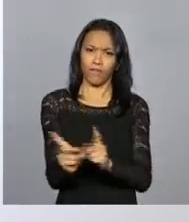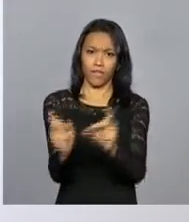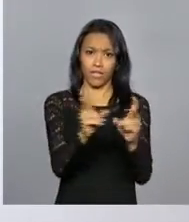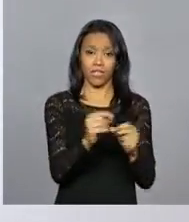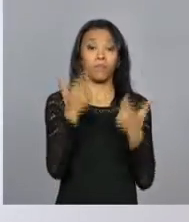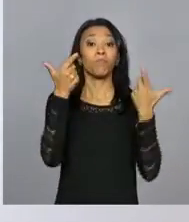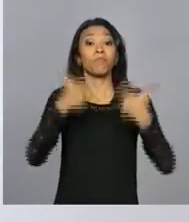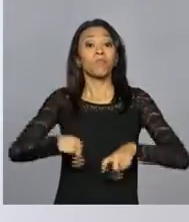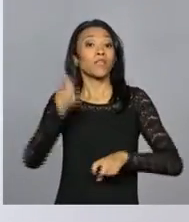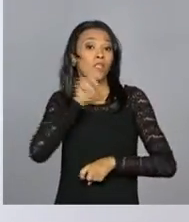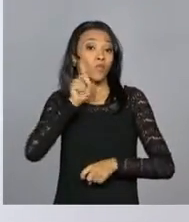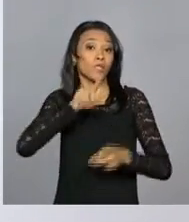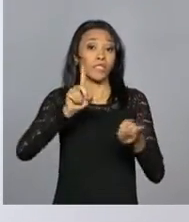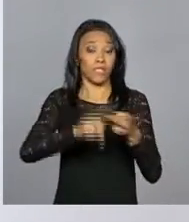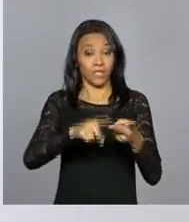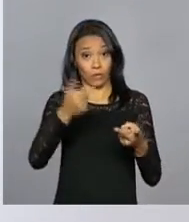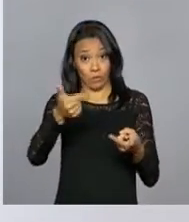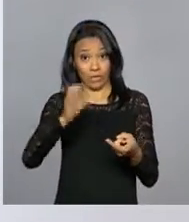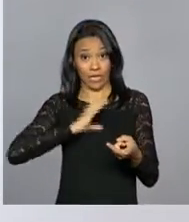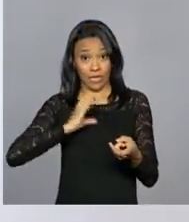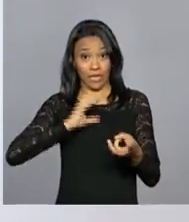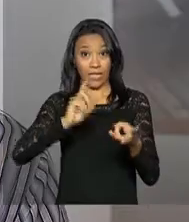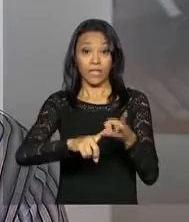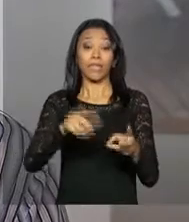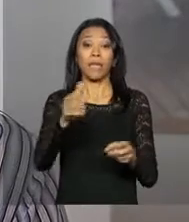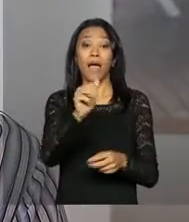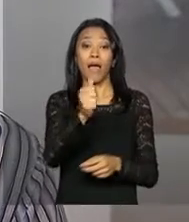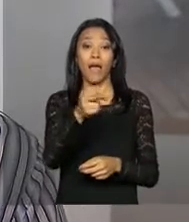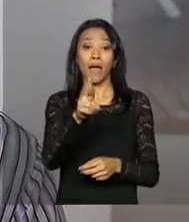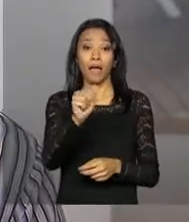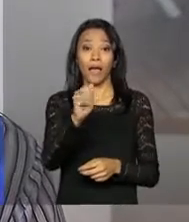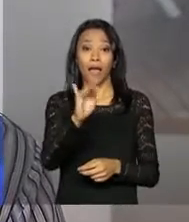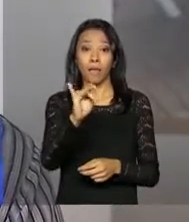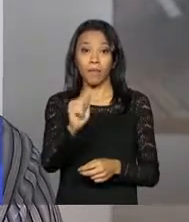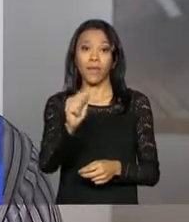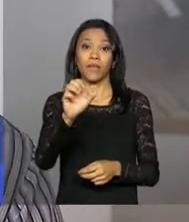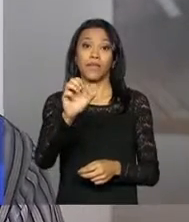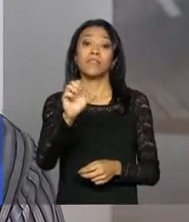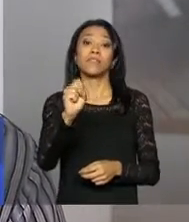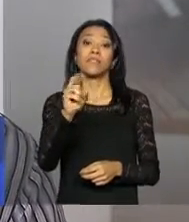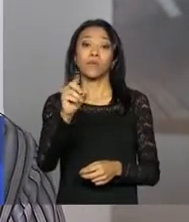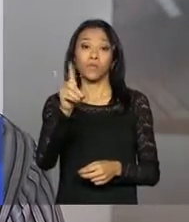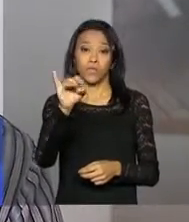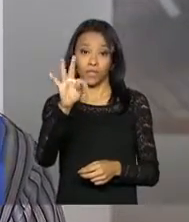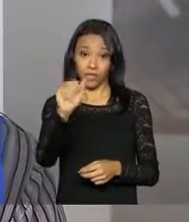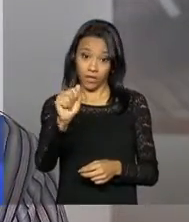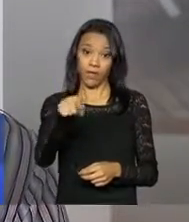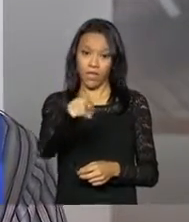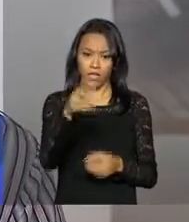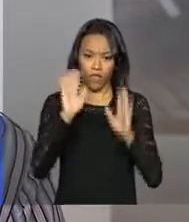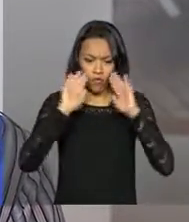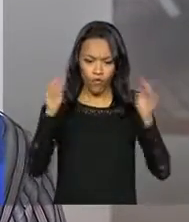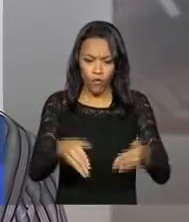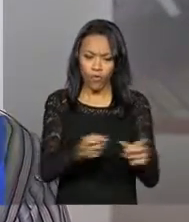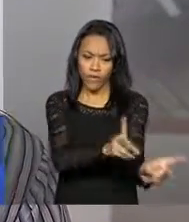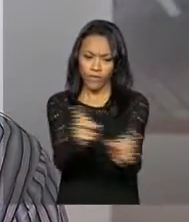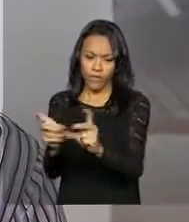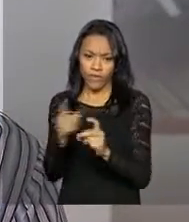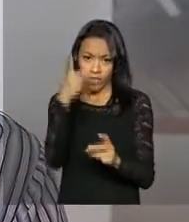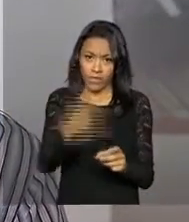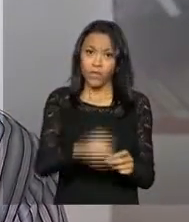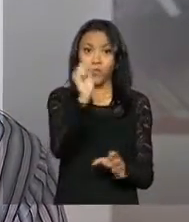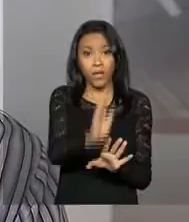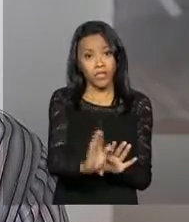Estados Unidos, o Canadá e a Arábia Saudita. Nós estamos atualmente focando mais no mercado externo do que no mercado